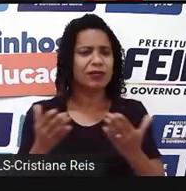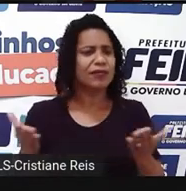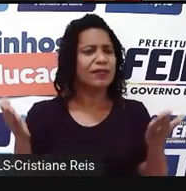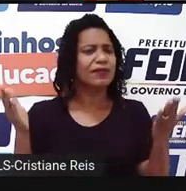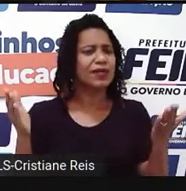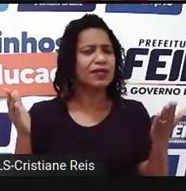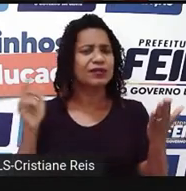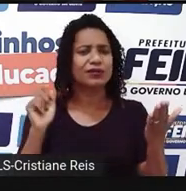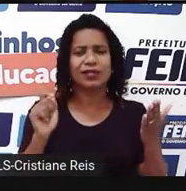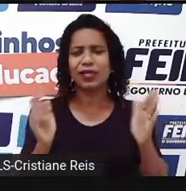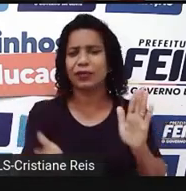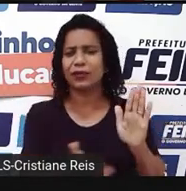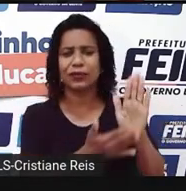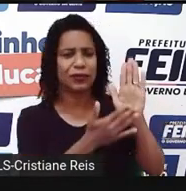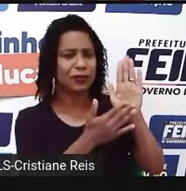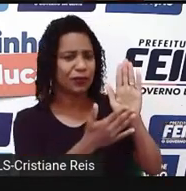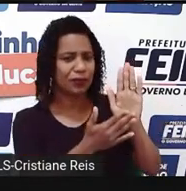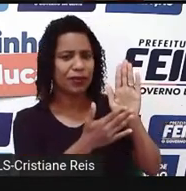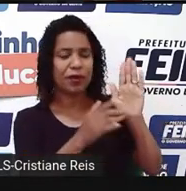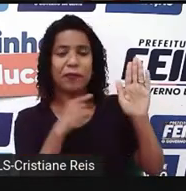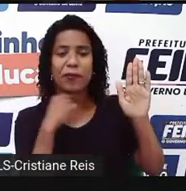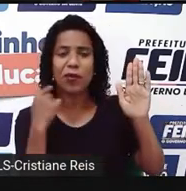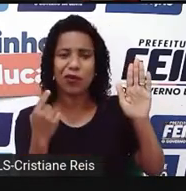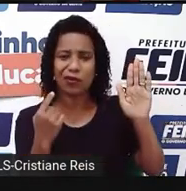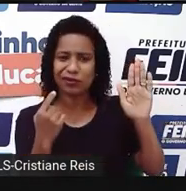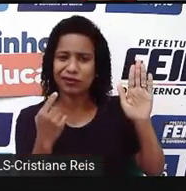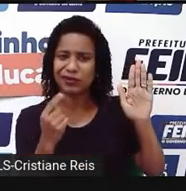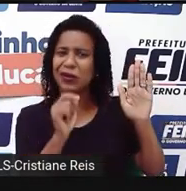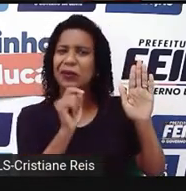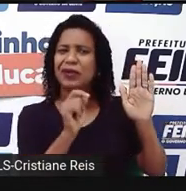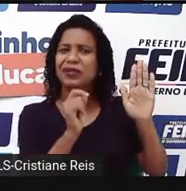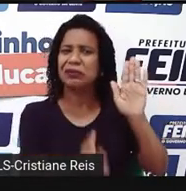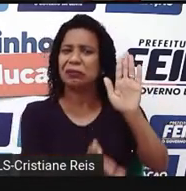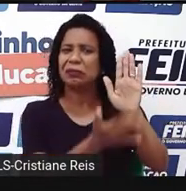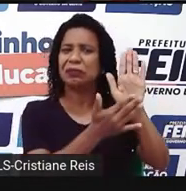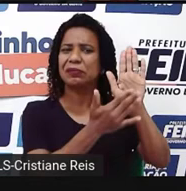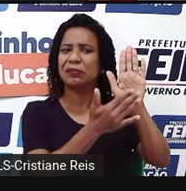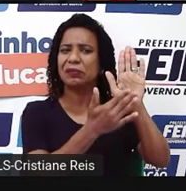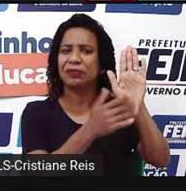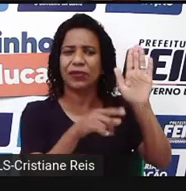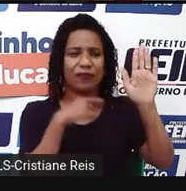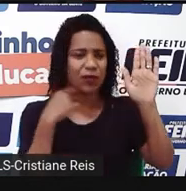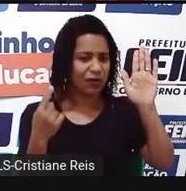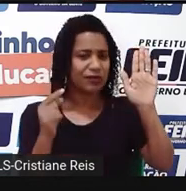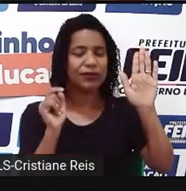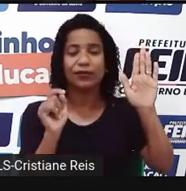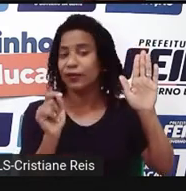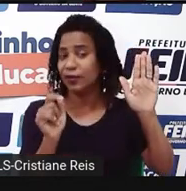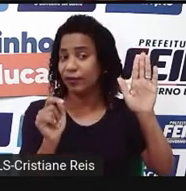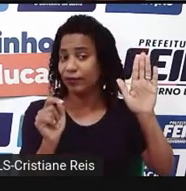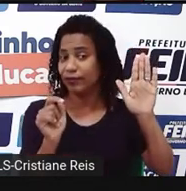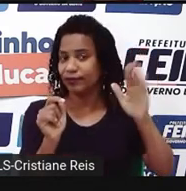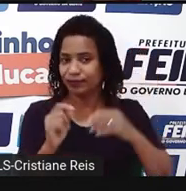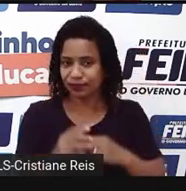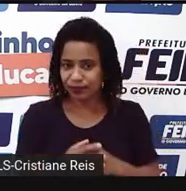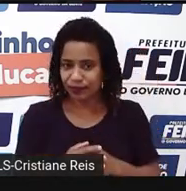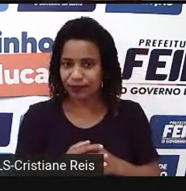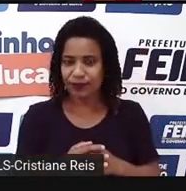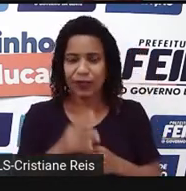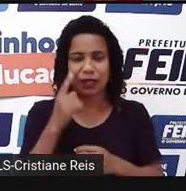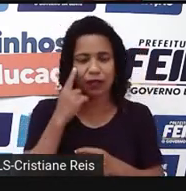né? No que diz respeito a esse tema? Então, esse tema está associado, se a gente observar bem na